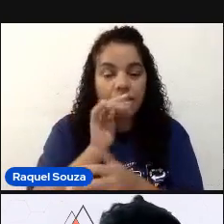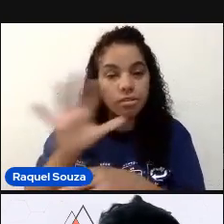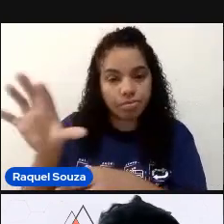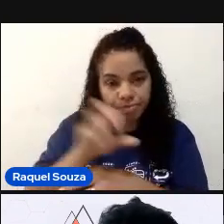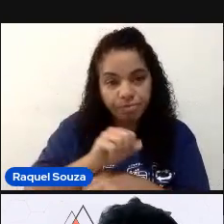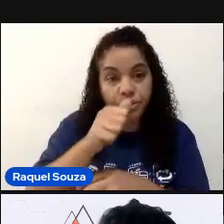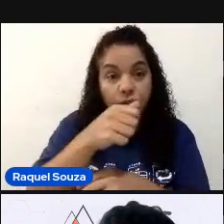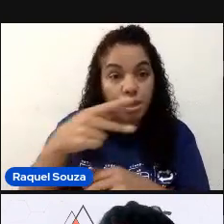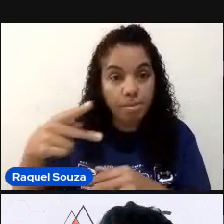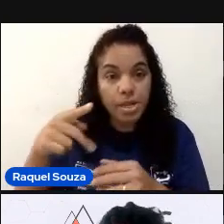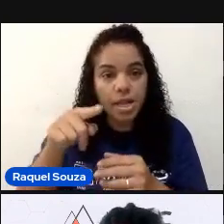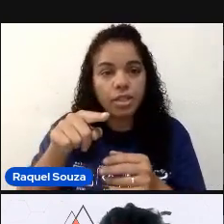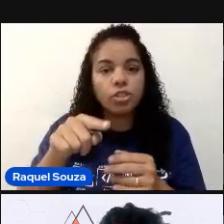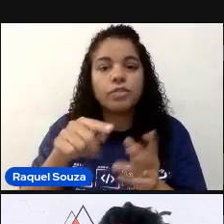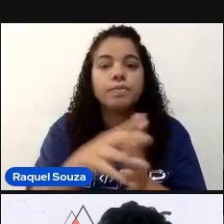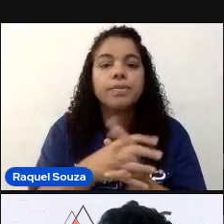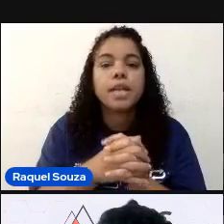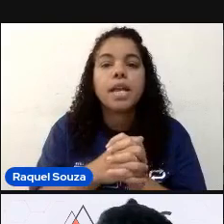aplicativo.